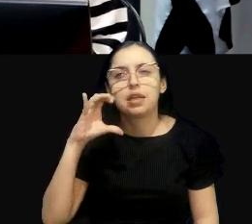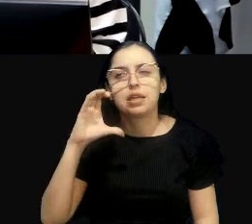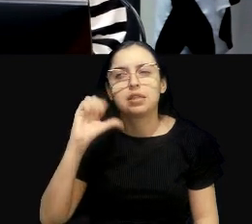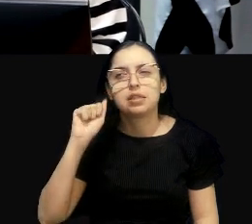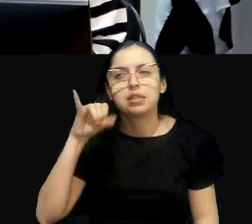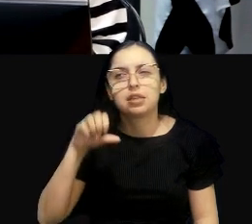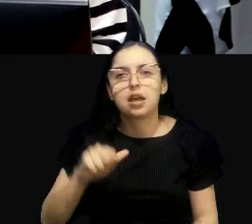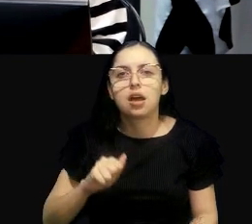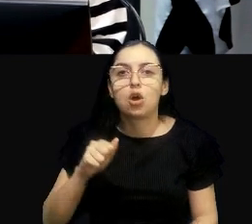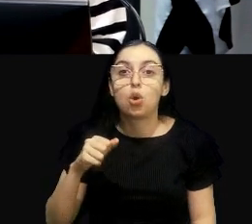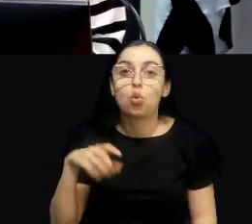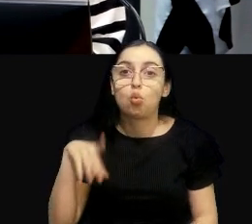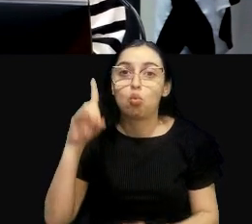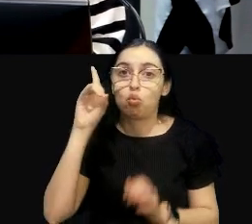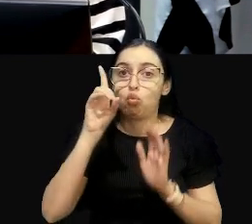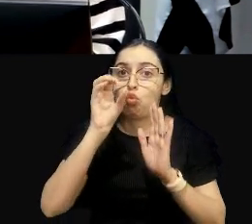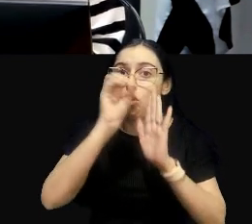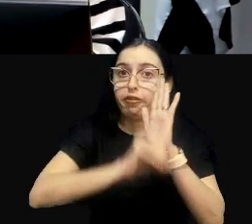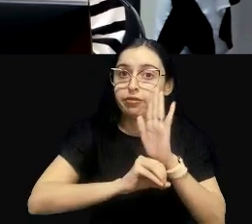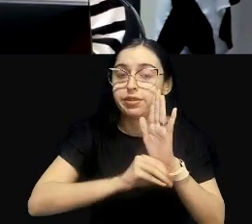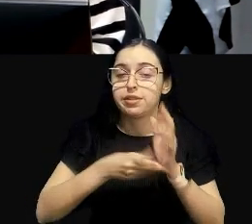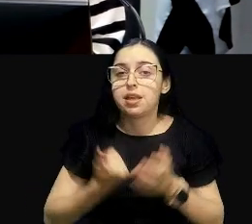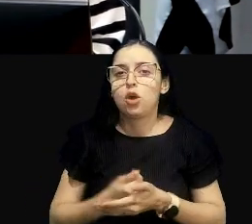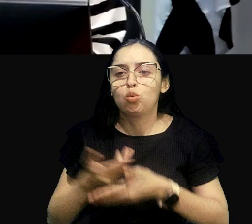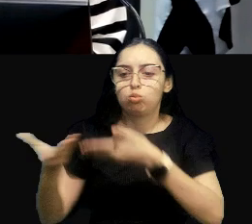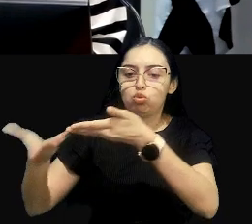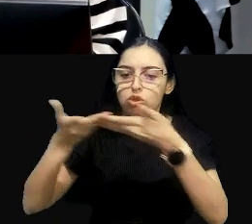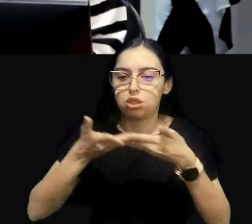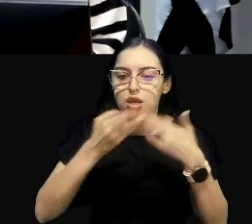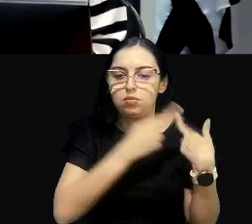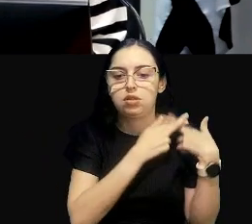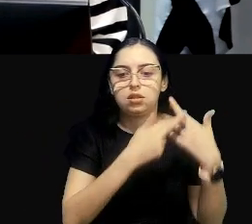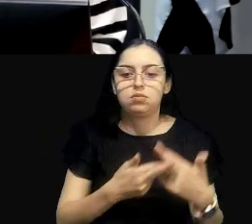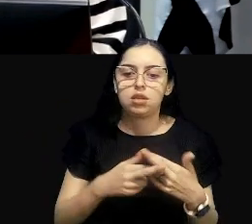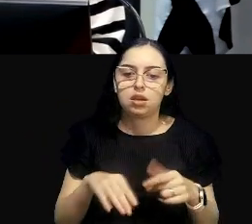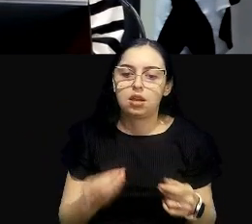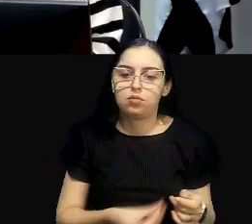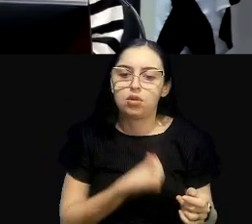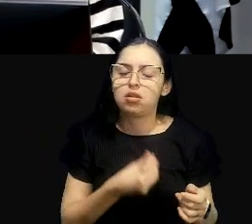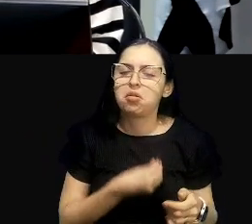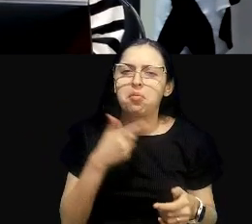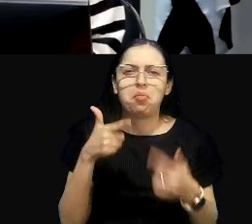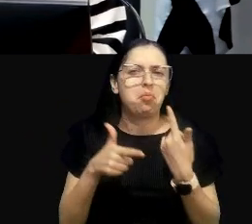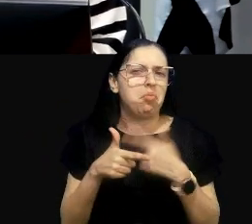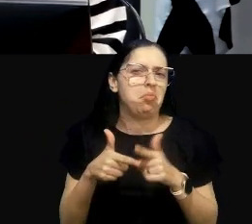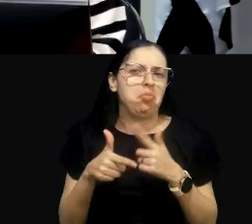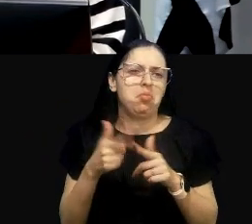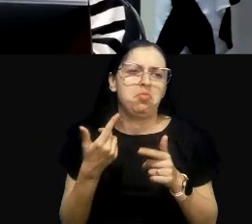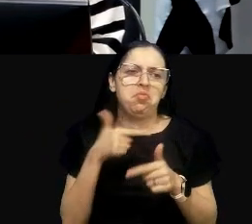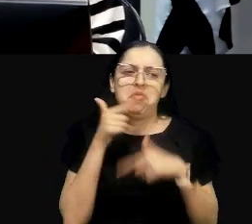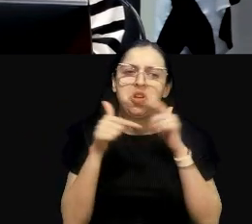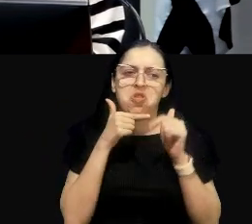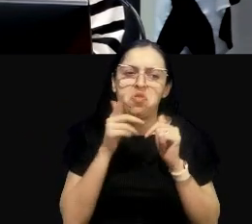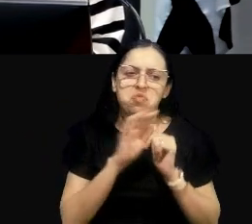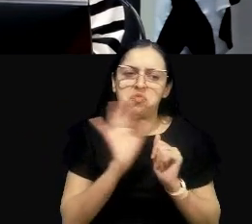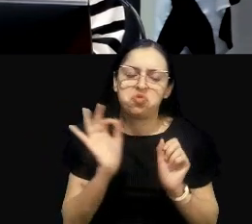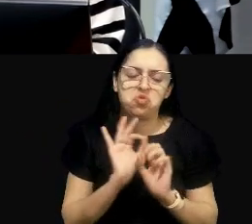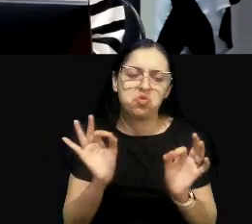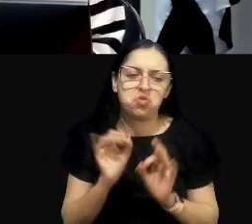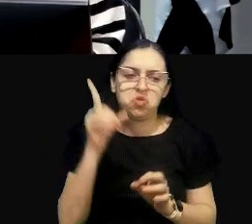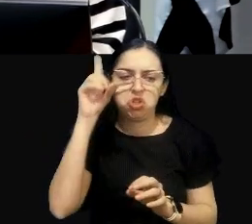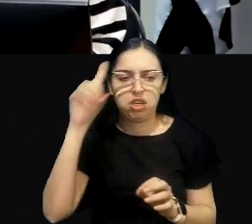convoca os atores para estarem presentes, eu falo, não se preocupe com esse dia. Ele é muito formal.